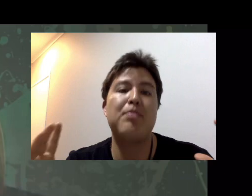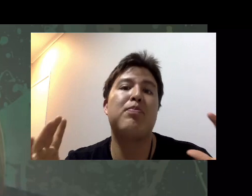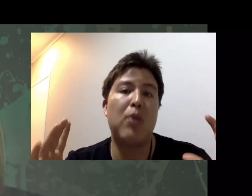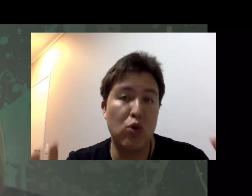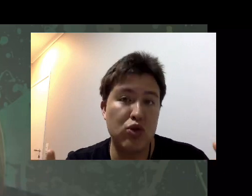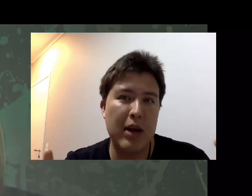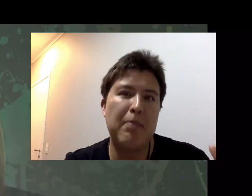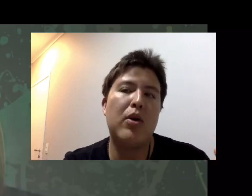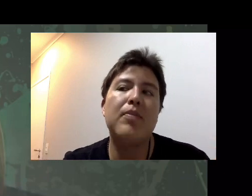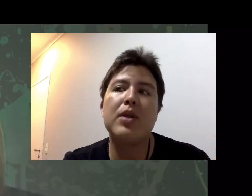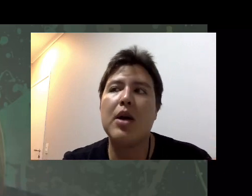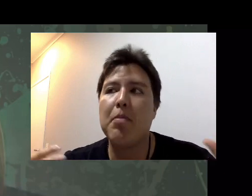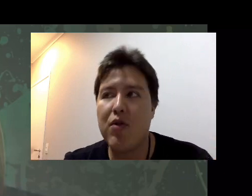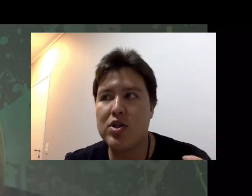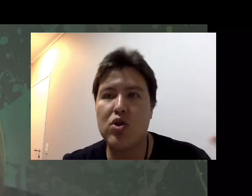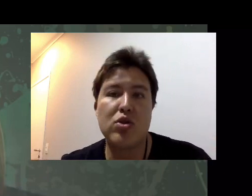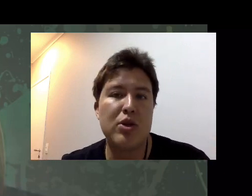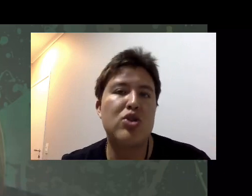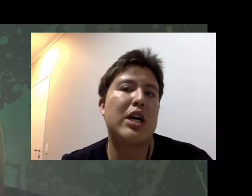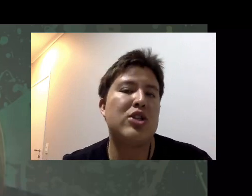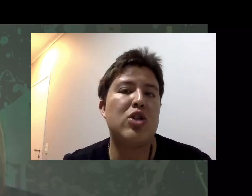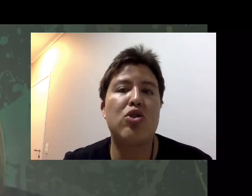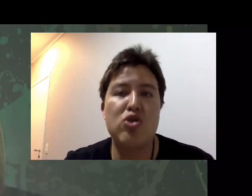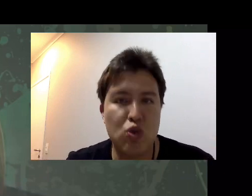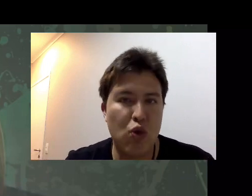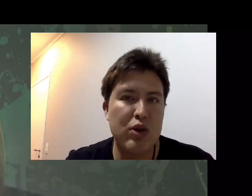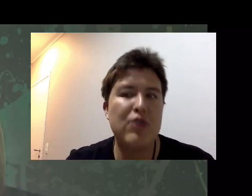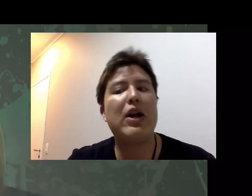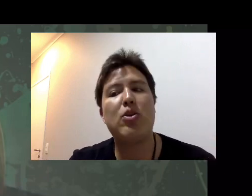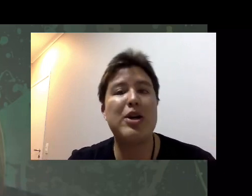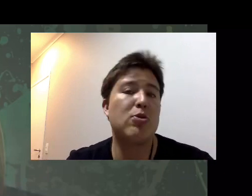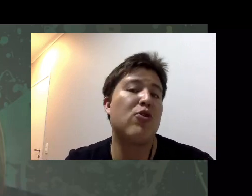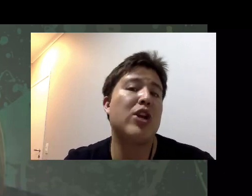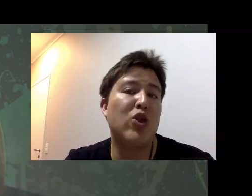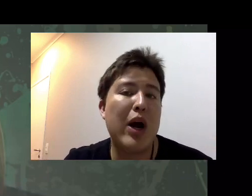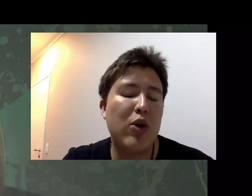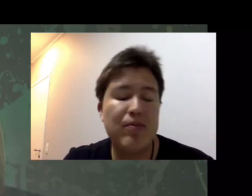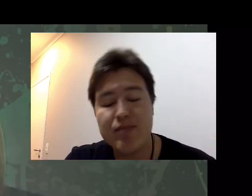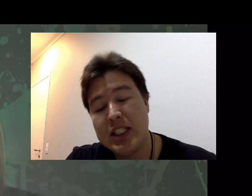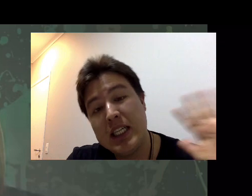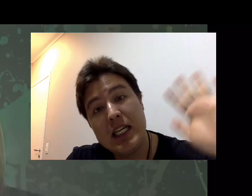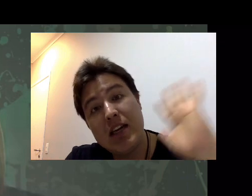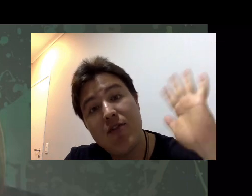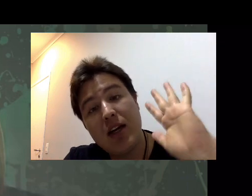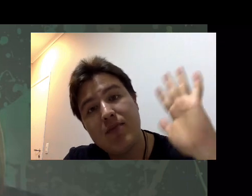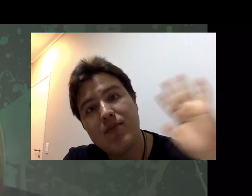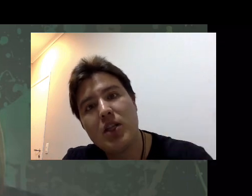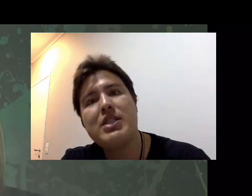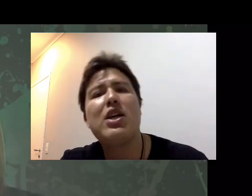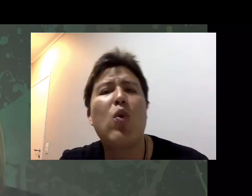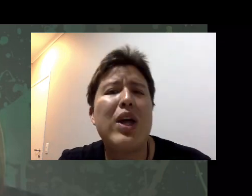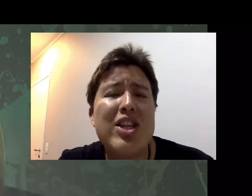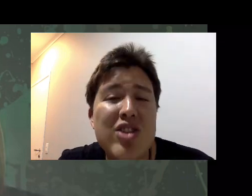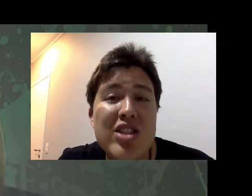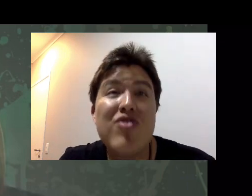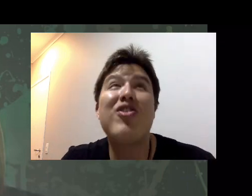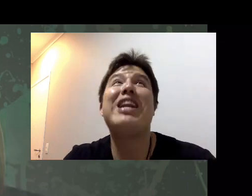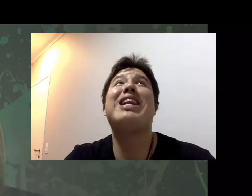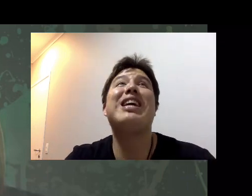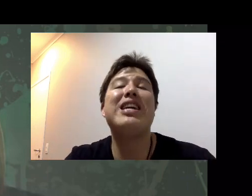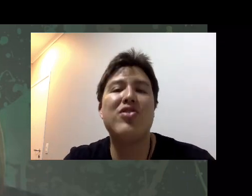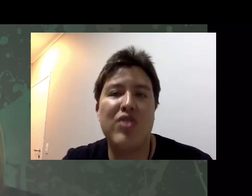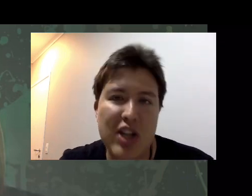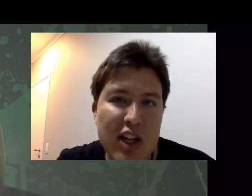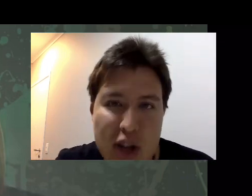Voscovi por um tempo, vou fazer outros vídeos que agiram outros youtubers falando mais sobre o final do ano, enfim, se cuidem, gente,